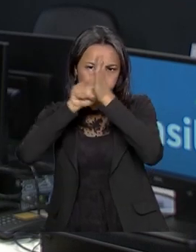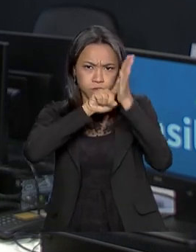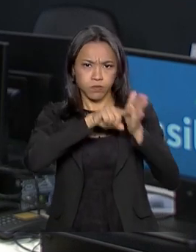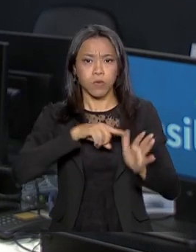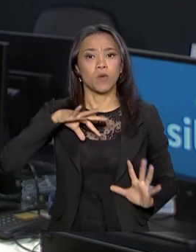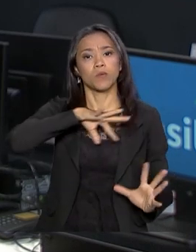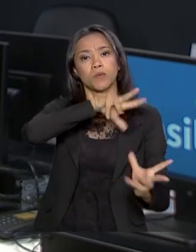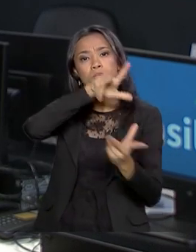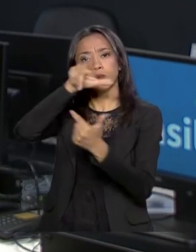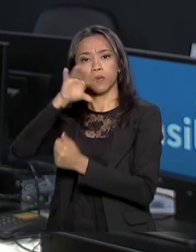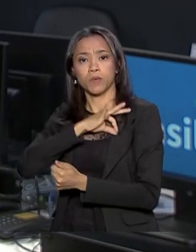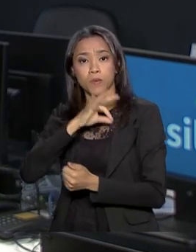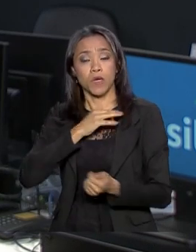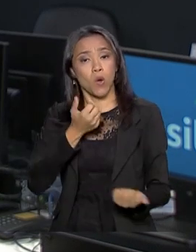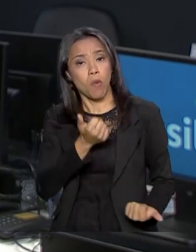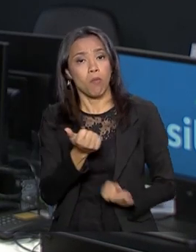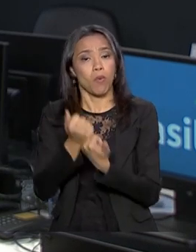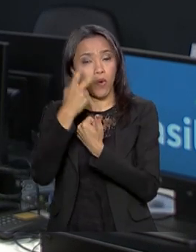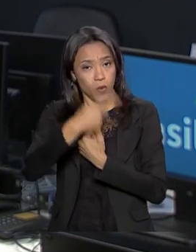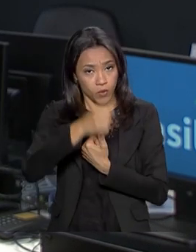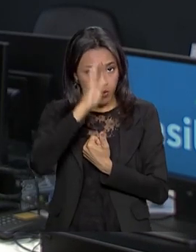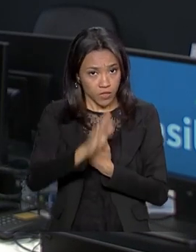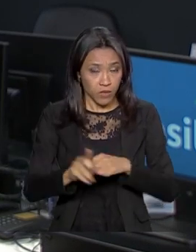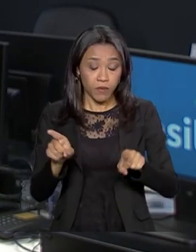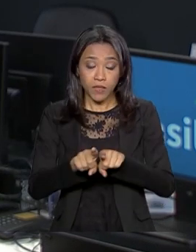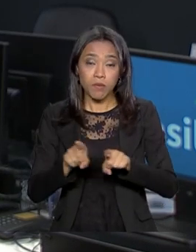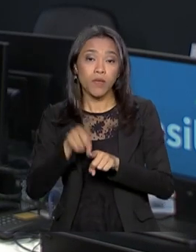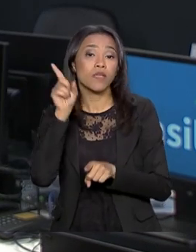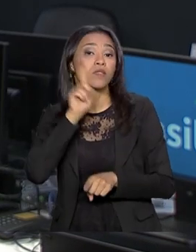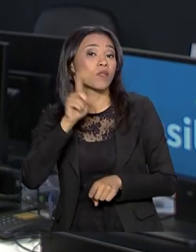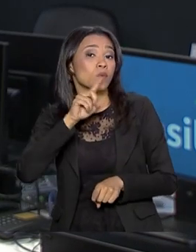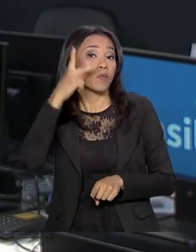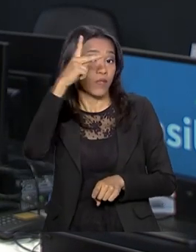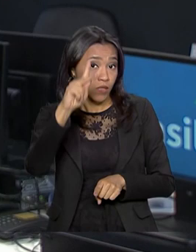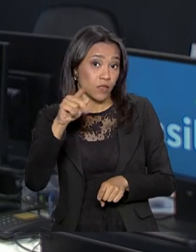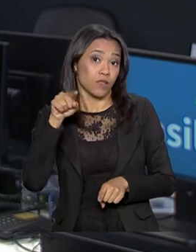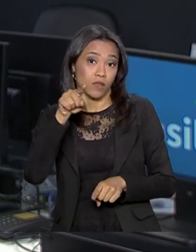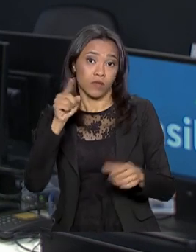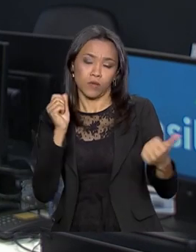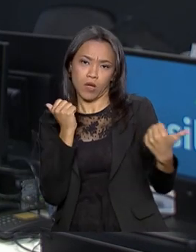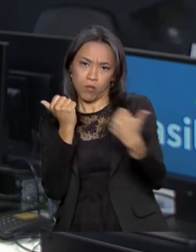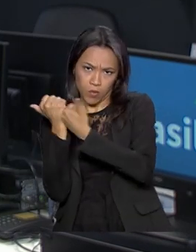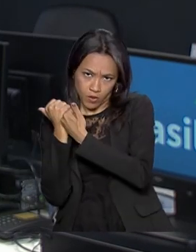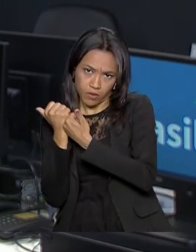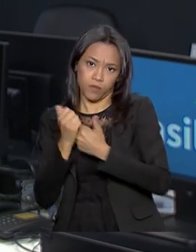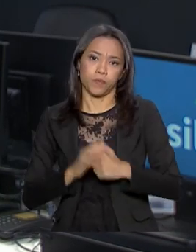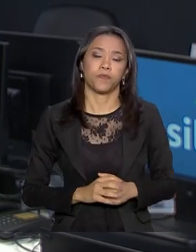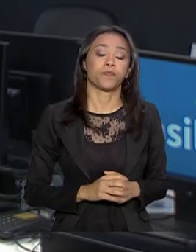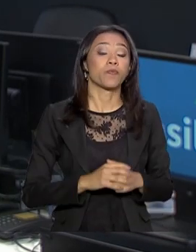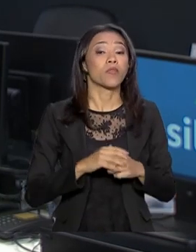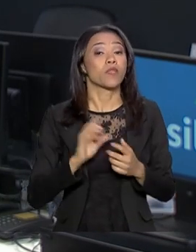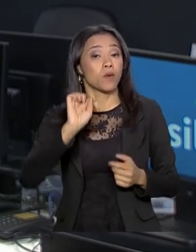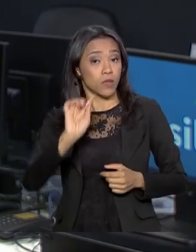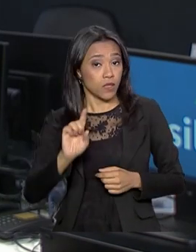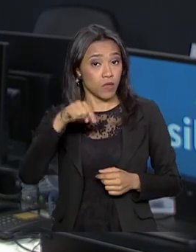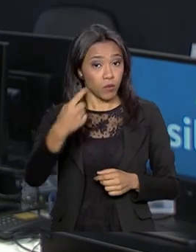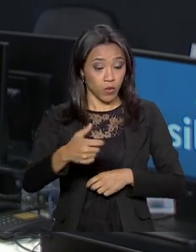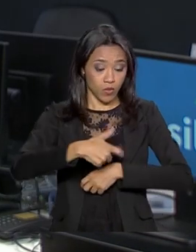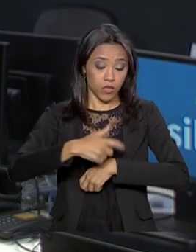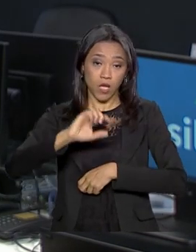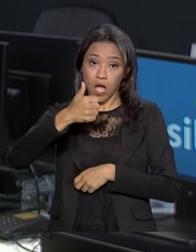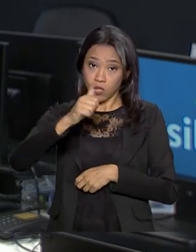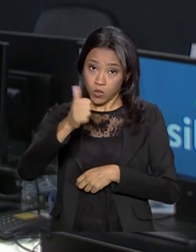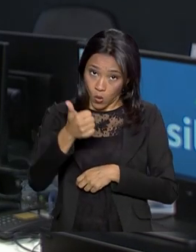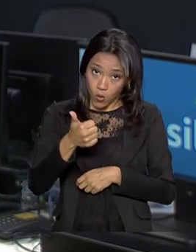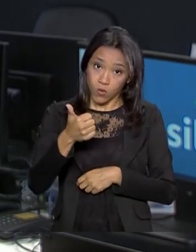autoridades brasileiras e agência norte-americana de imigração, ICE Customs Enforcement. Logo mais às 11 horas, a